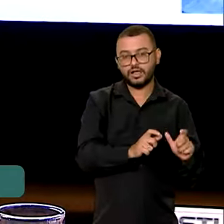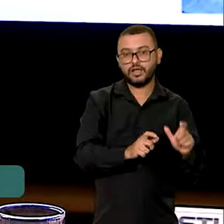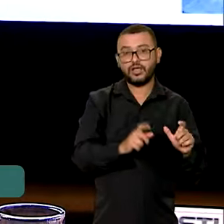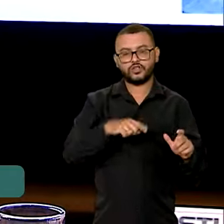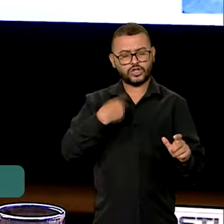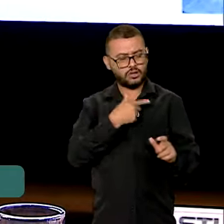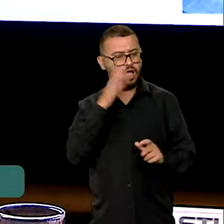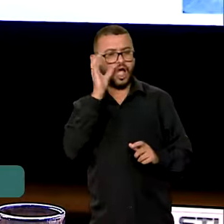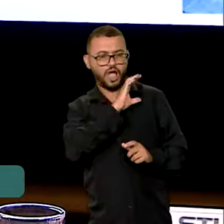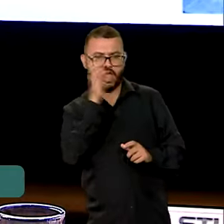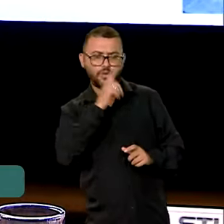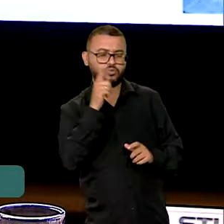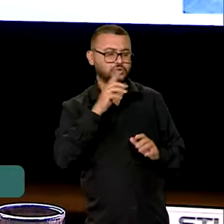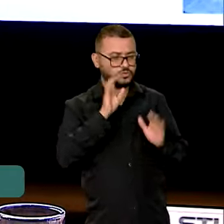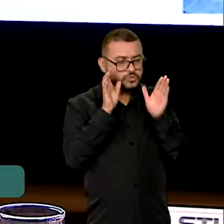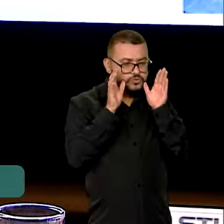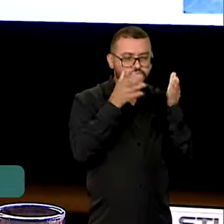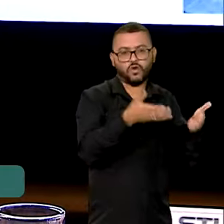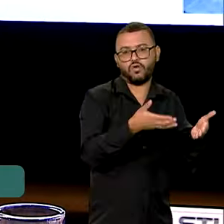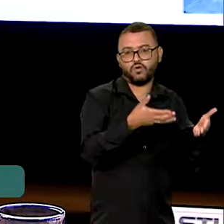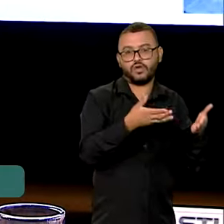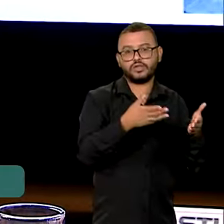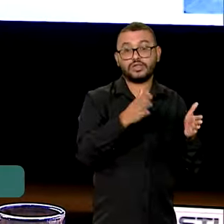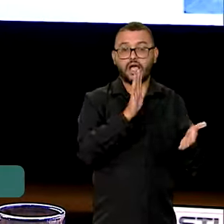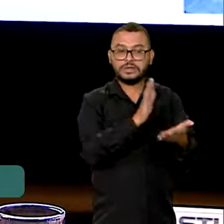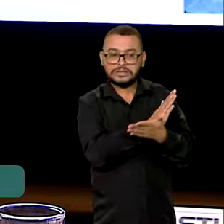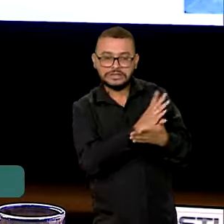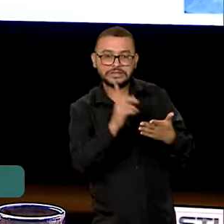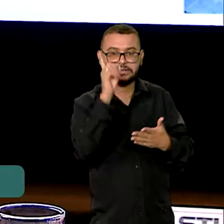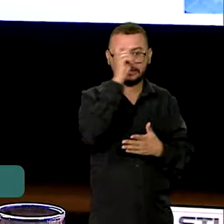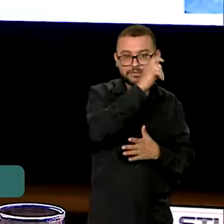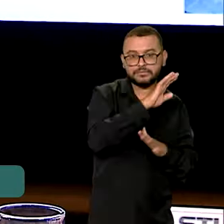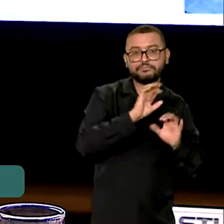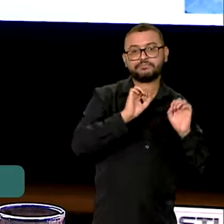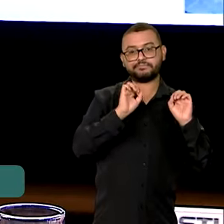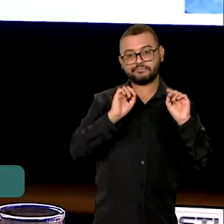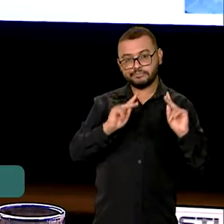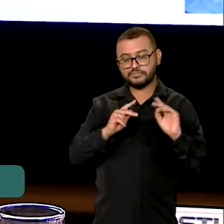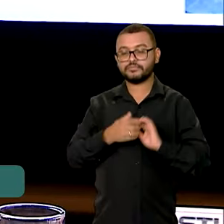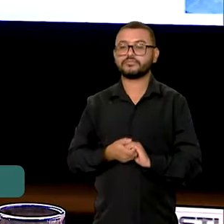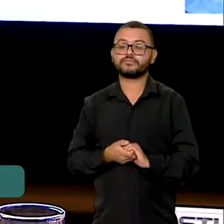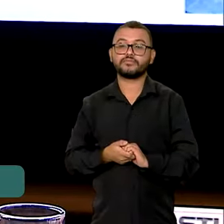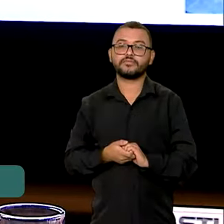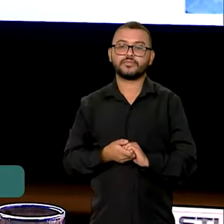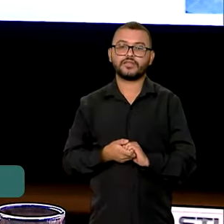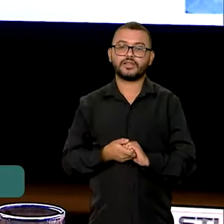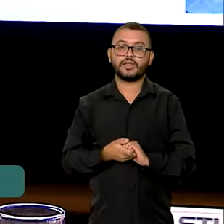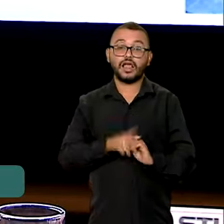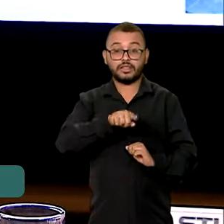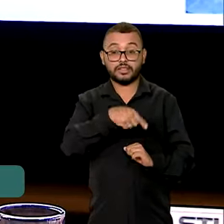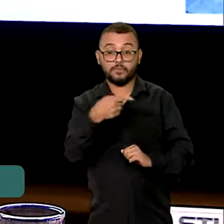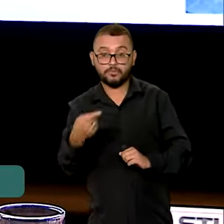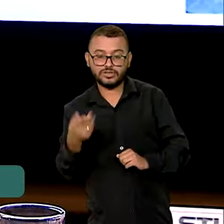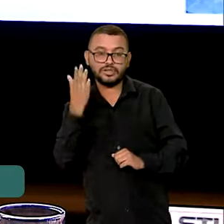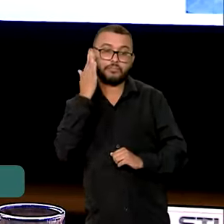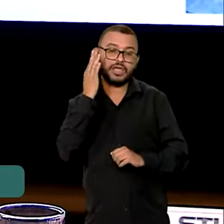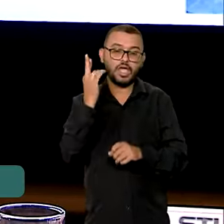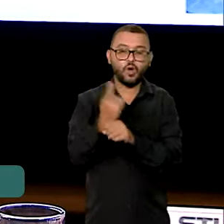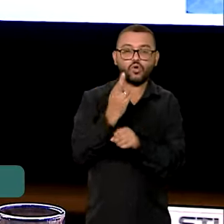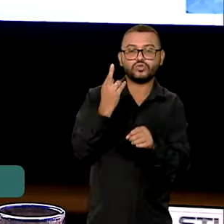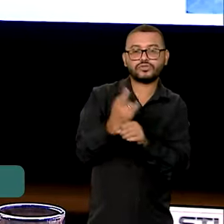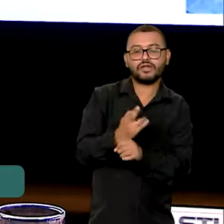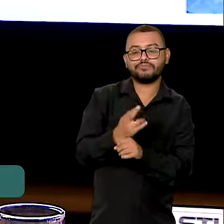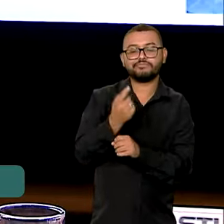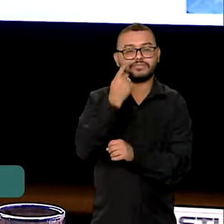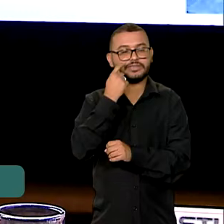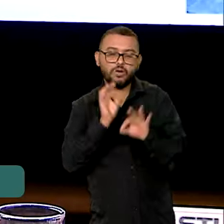força total, com dedicação, apesar dos intempéries que vêm acontecendo. Já na reconstrução,